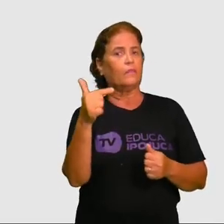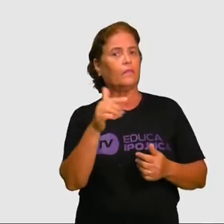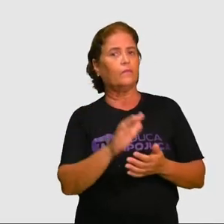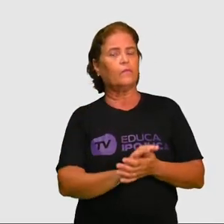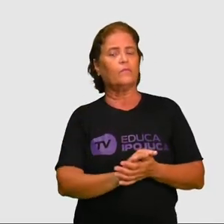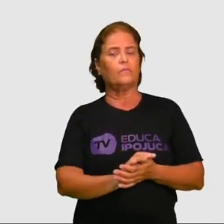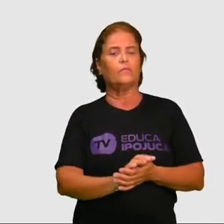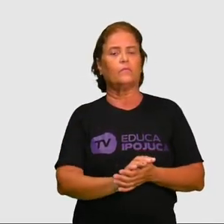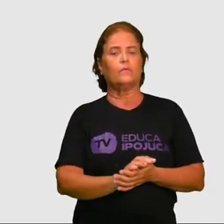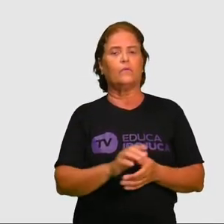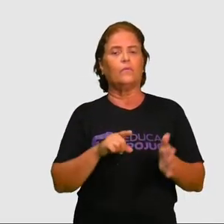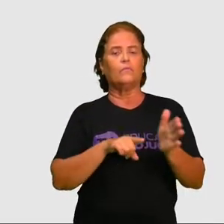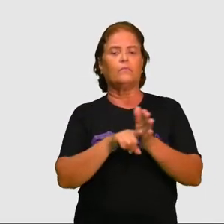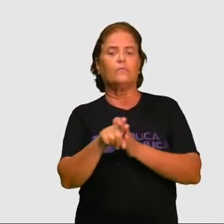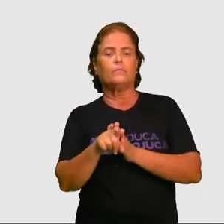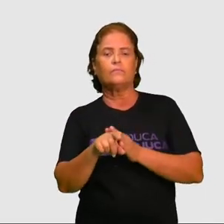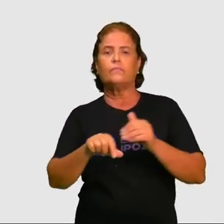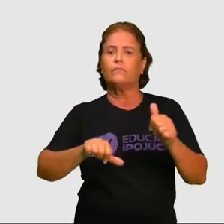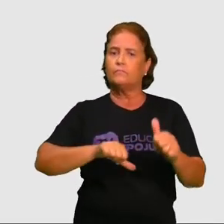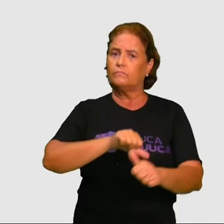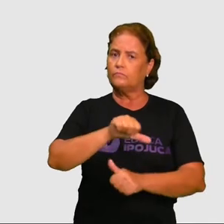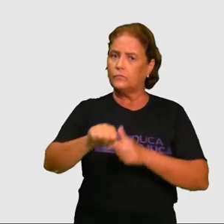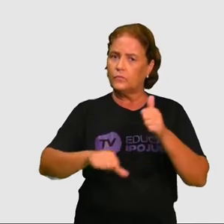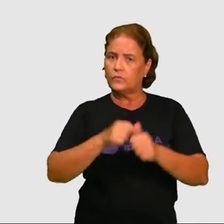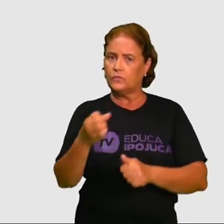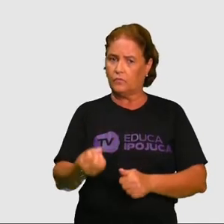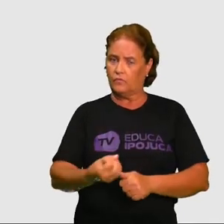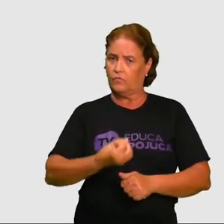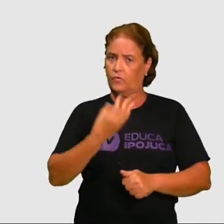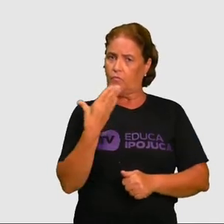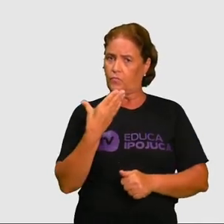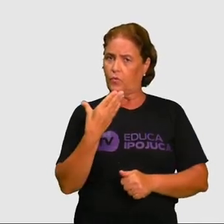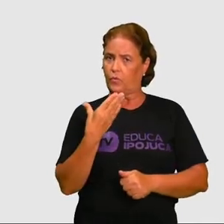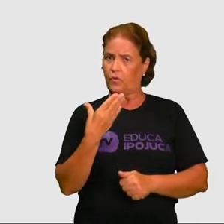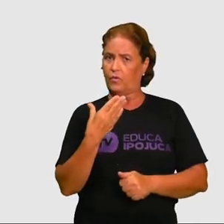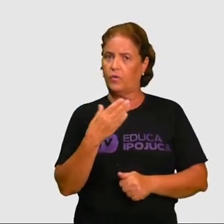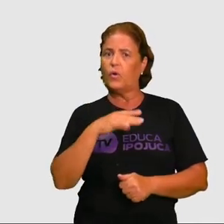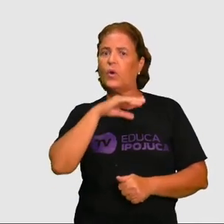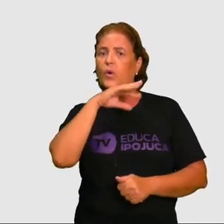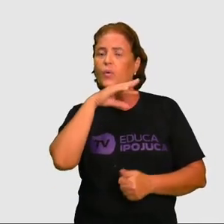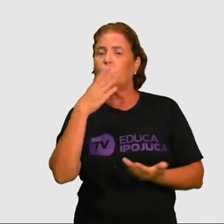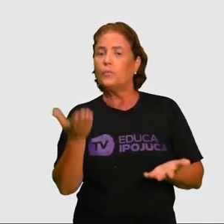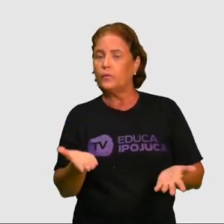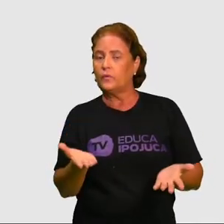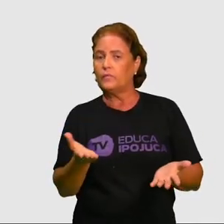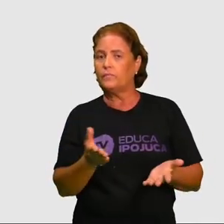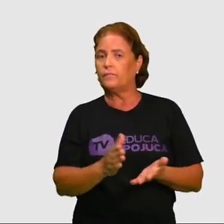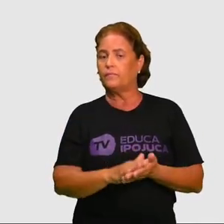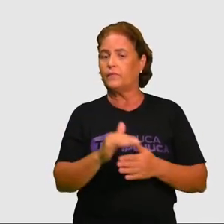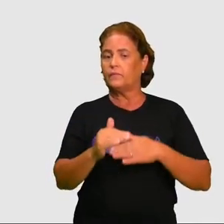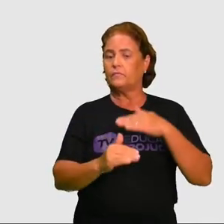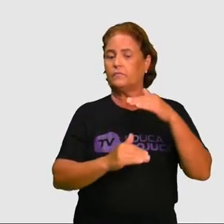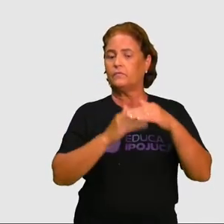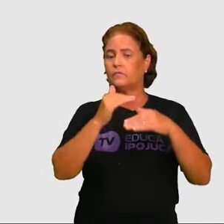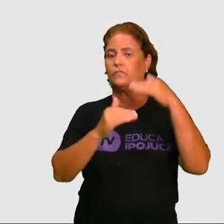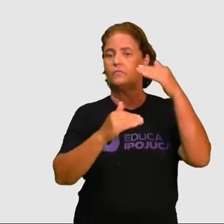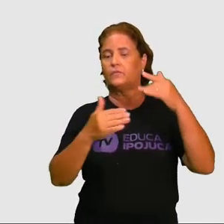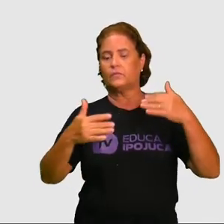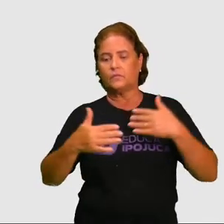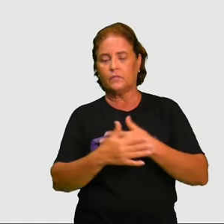mudanças foram positivas ou negativas para o processo de desenvolvimento da sua cidade?